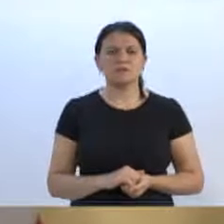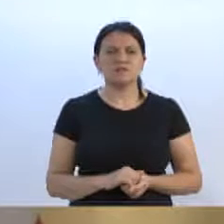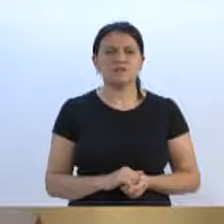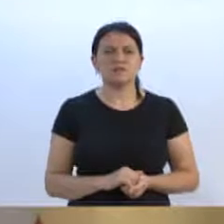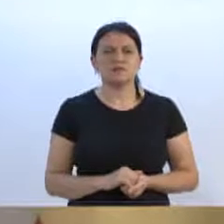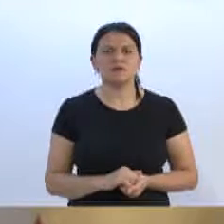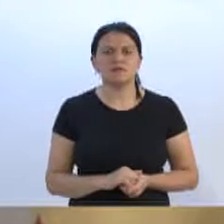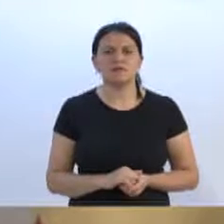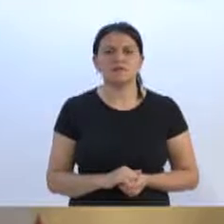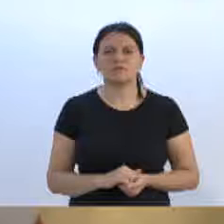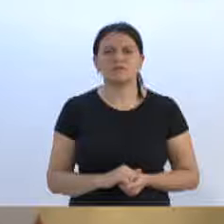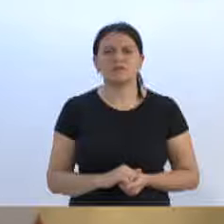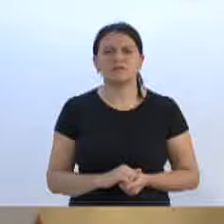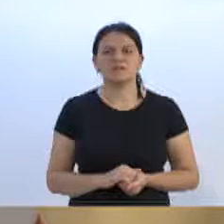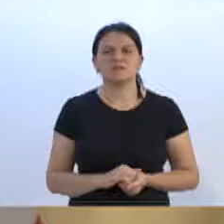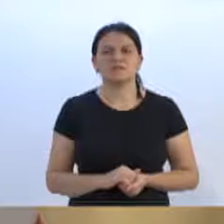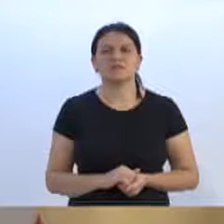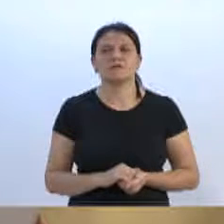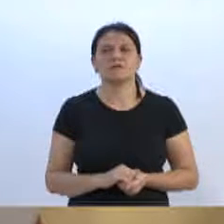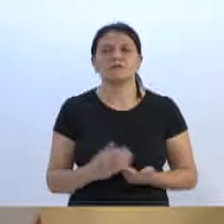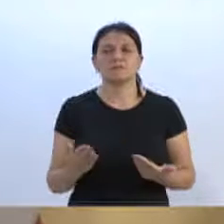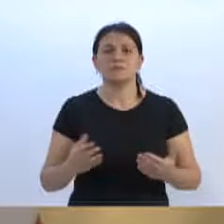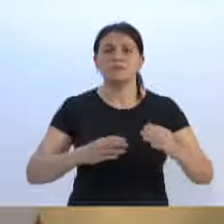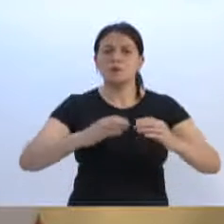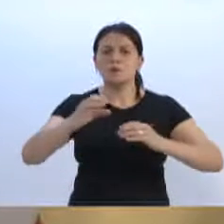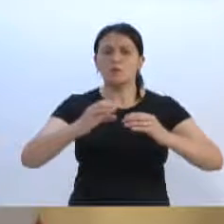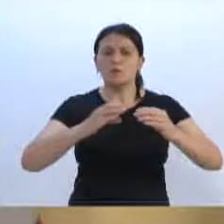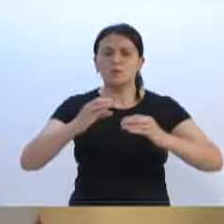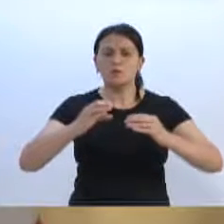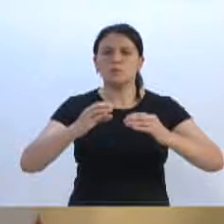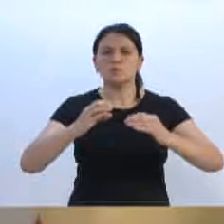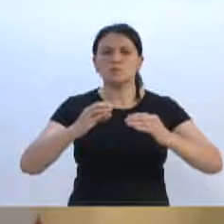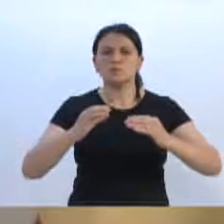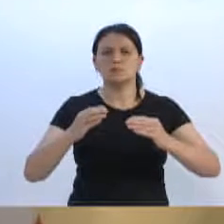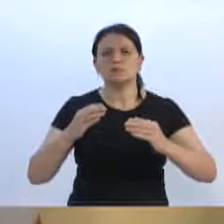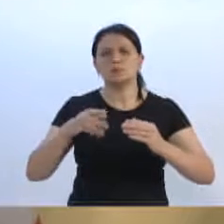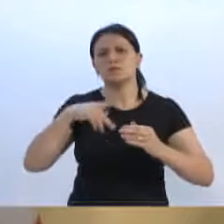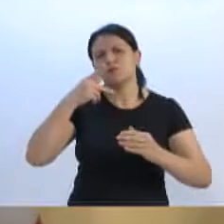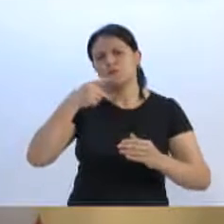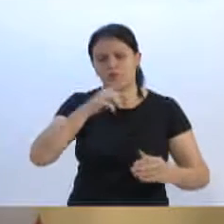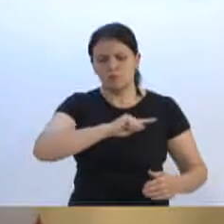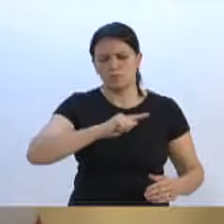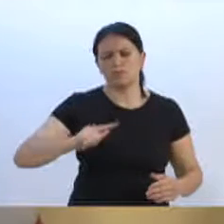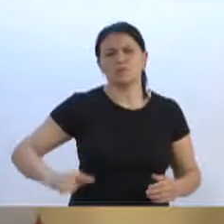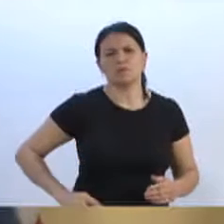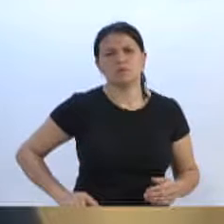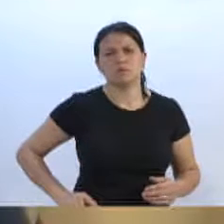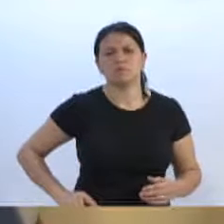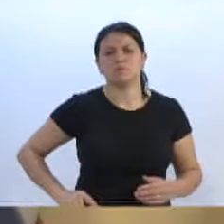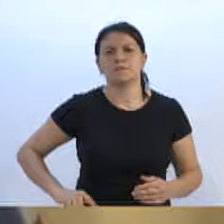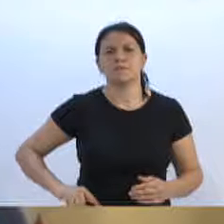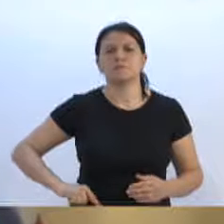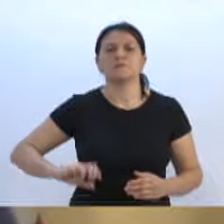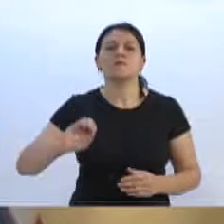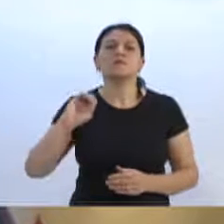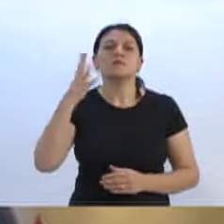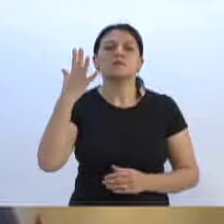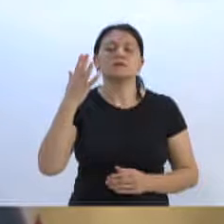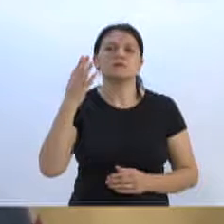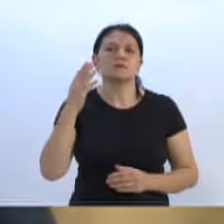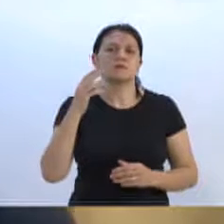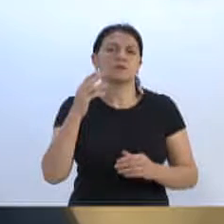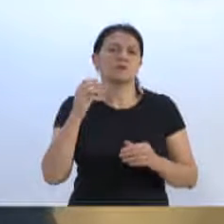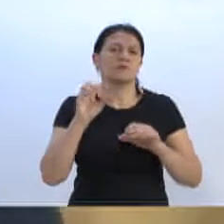Esse concurso que fez referência ao governador, ele está previsto para abrir vaga